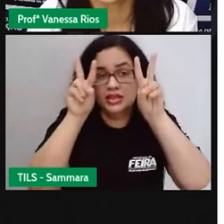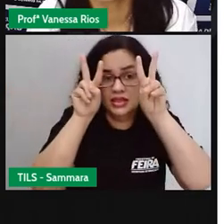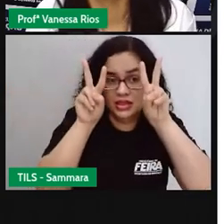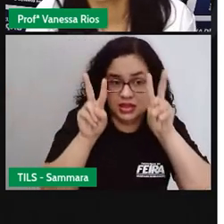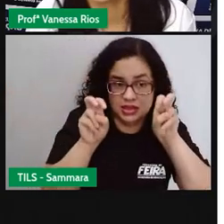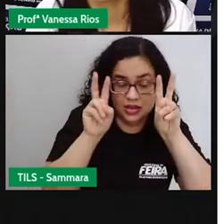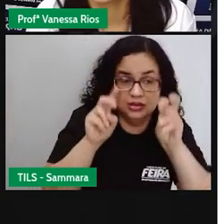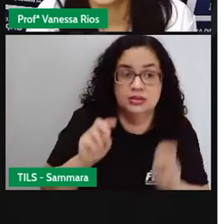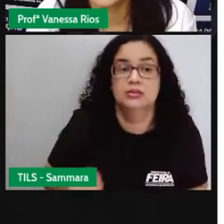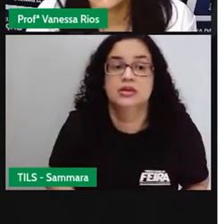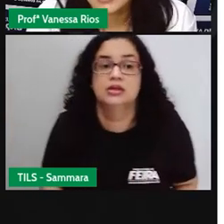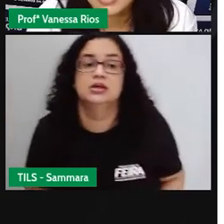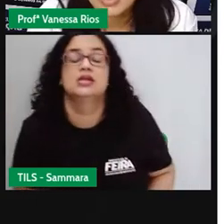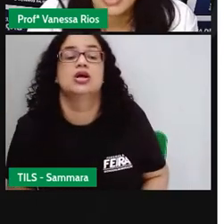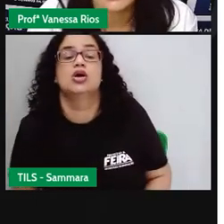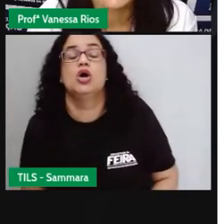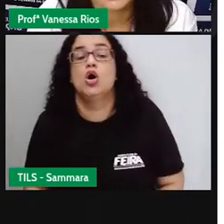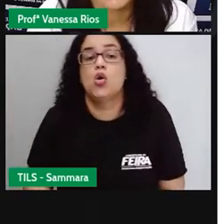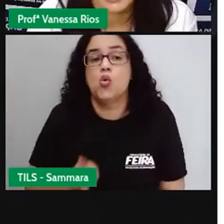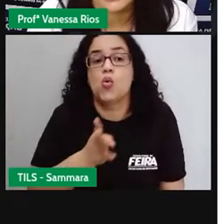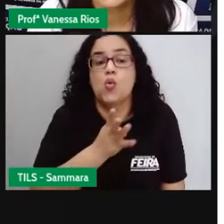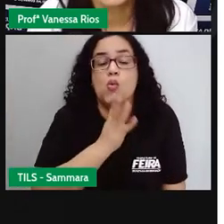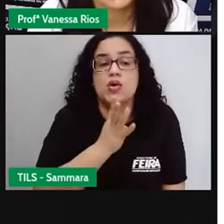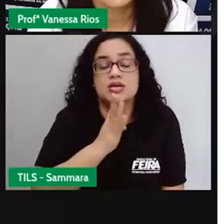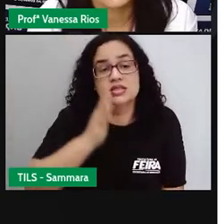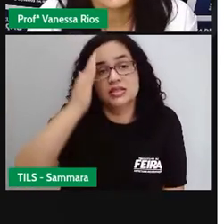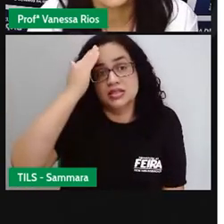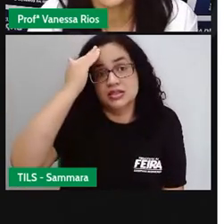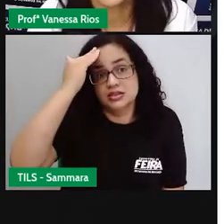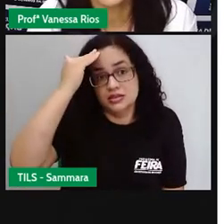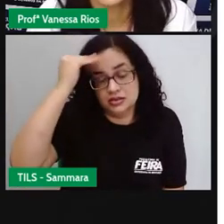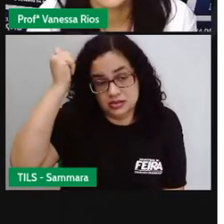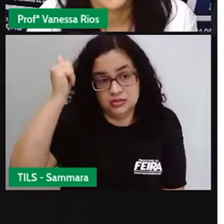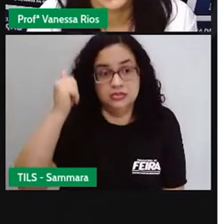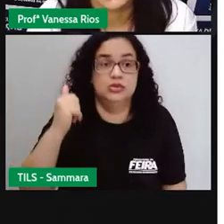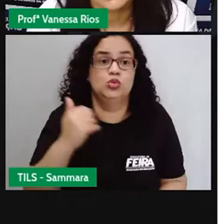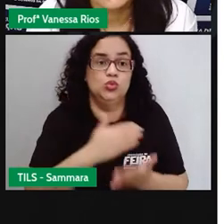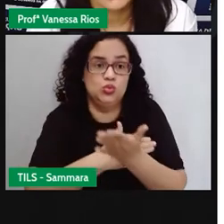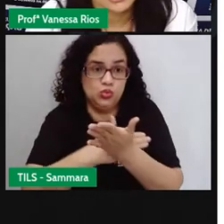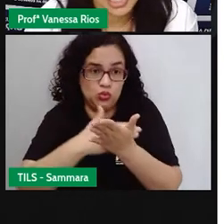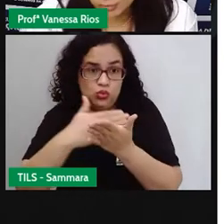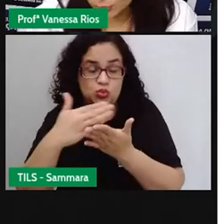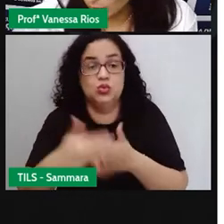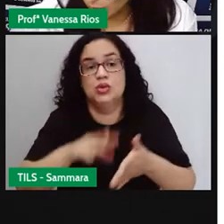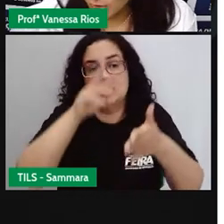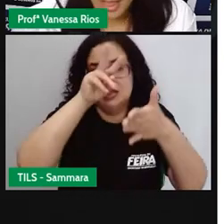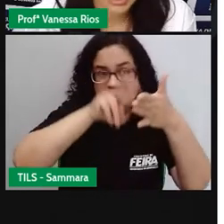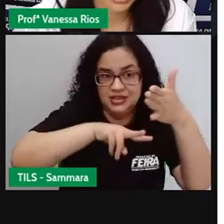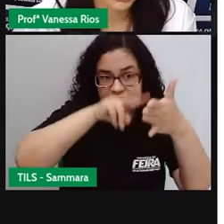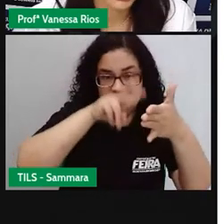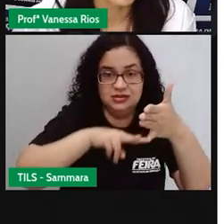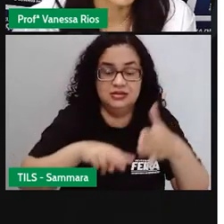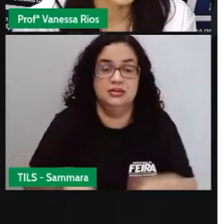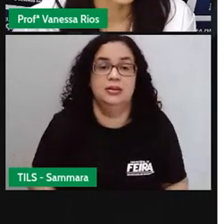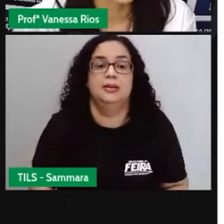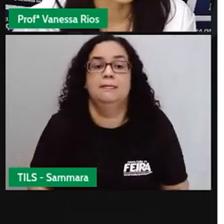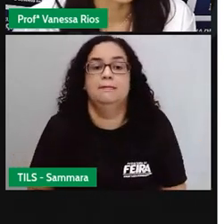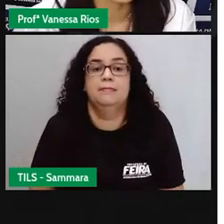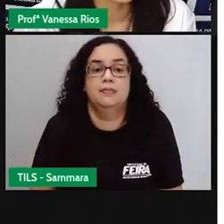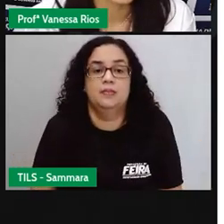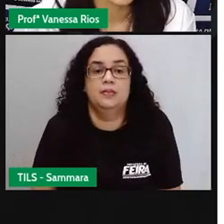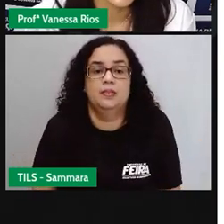vocês tenham interesse em conhecer e saber para iniciar esse processo aí de leitor ativo.